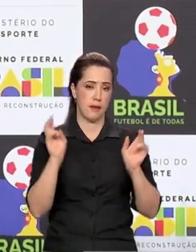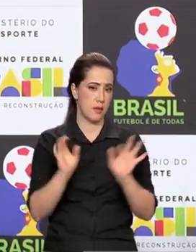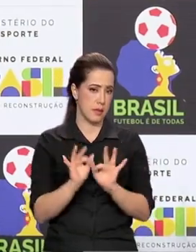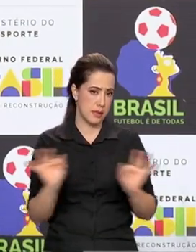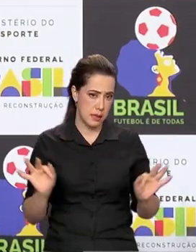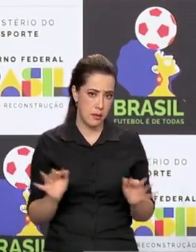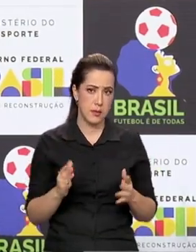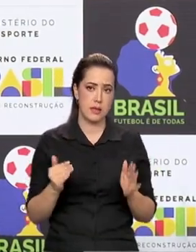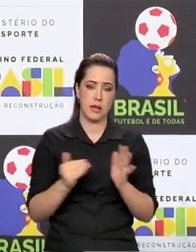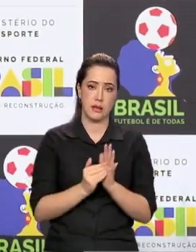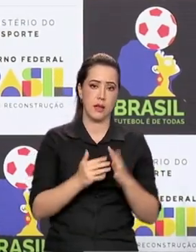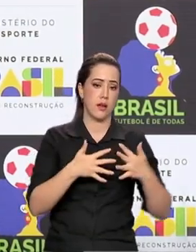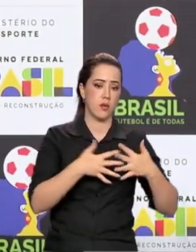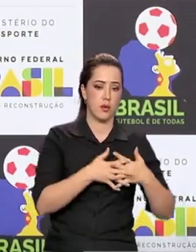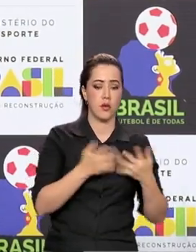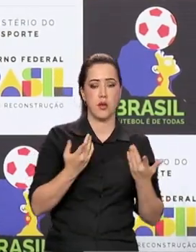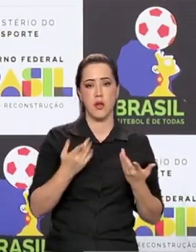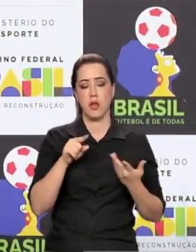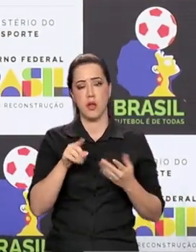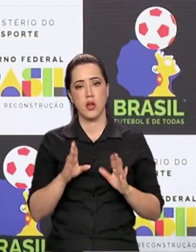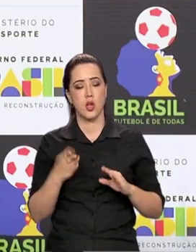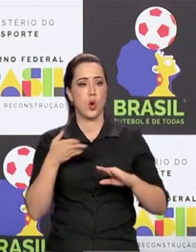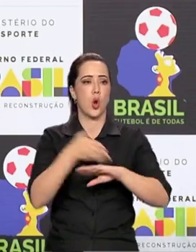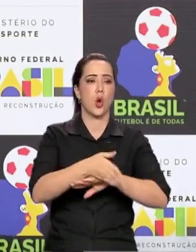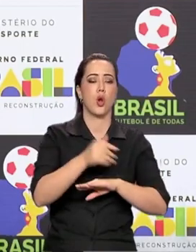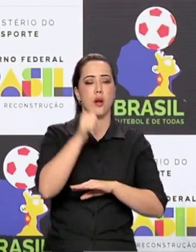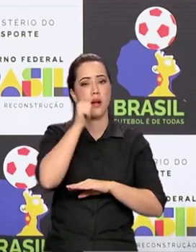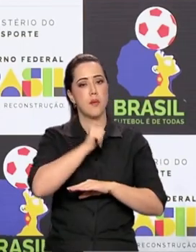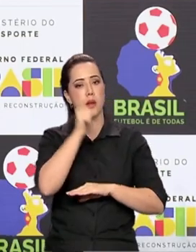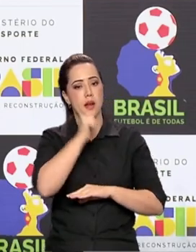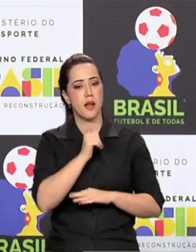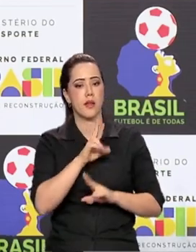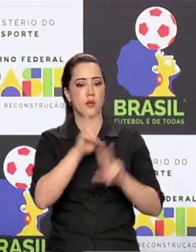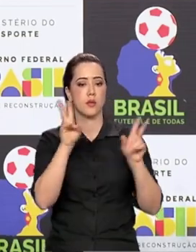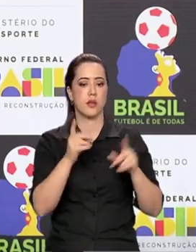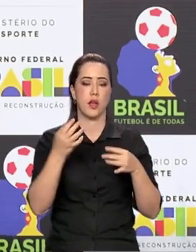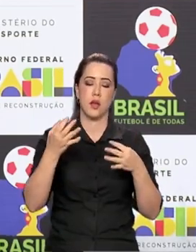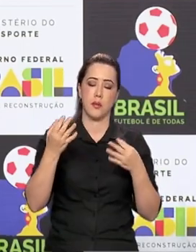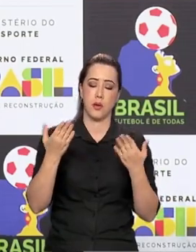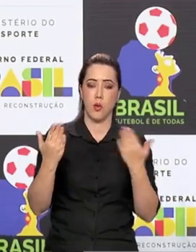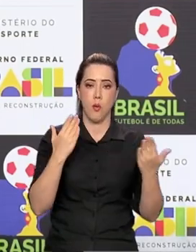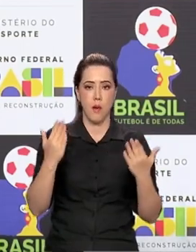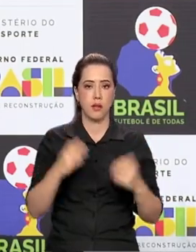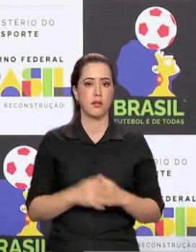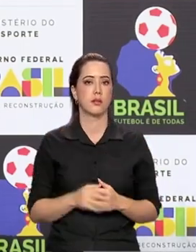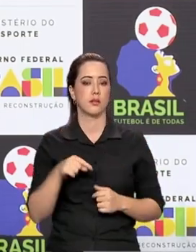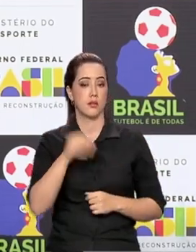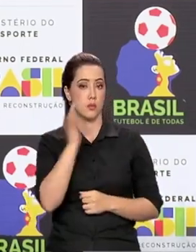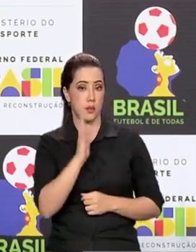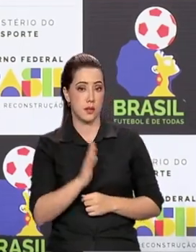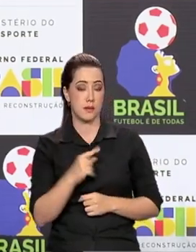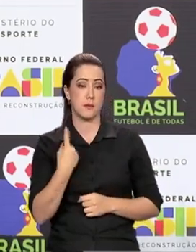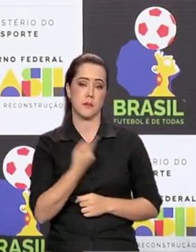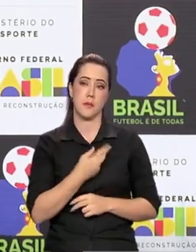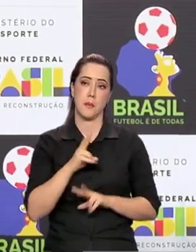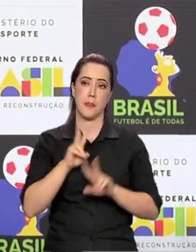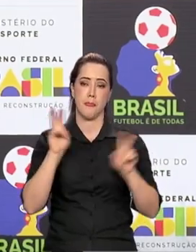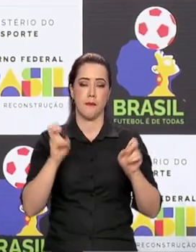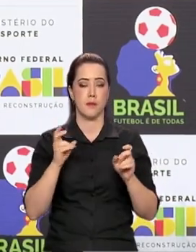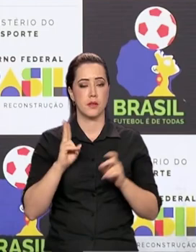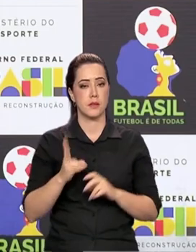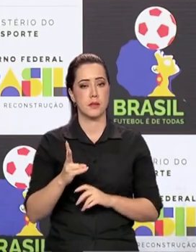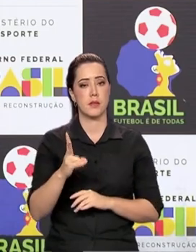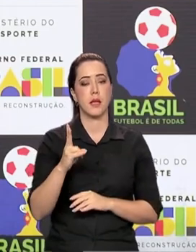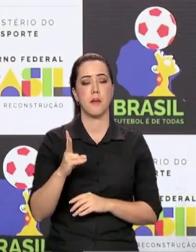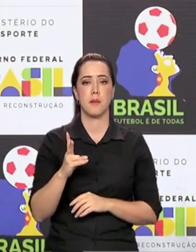incluindo a mulher na equação, incluindo o esporte feminino na equação. E vai no sentido do que a gente sempre defendeu